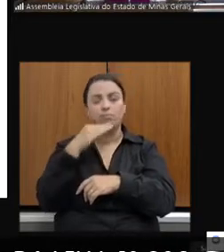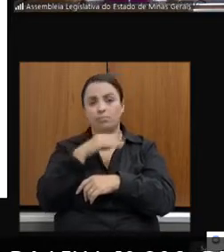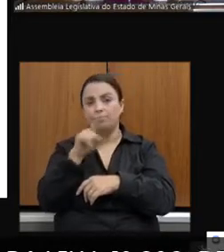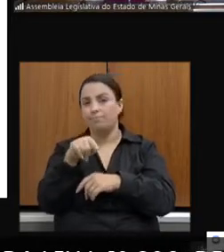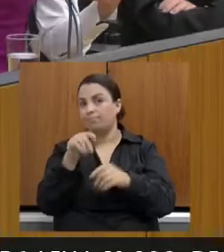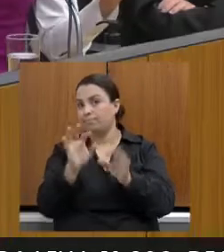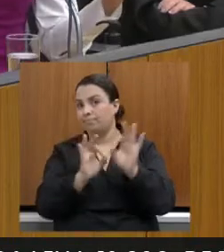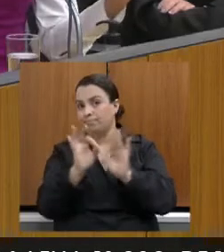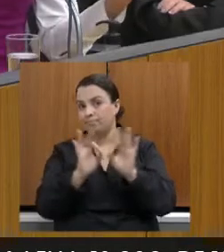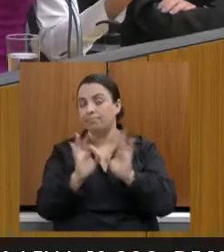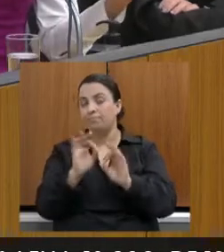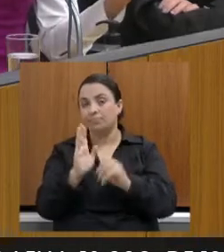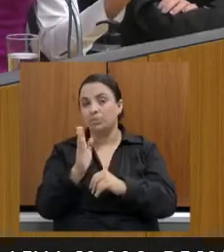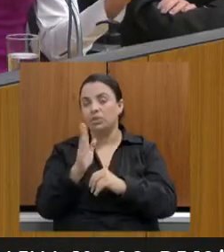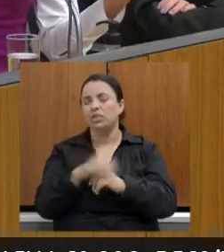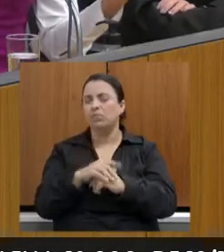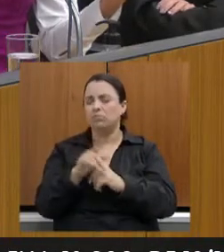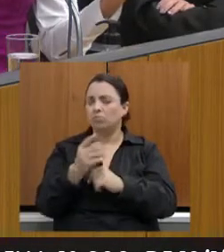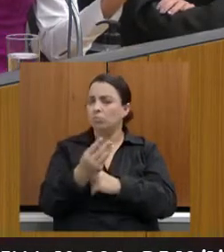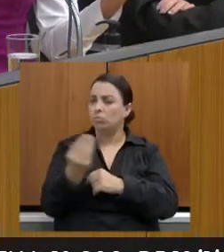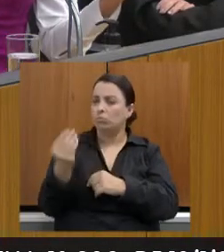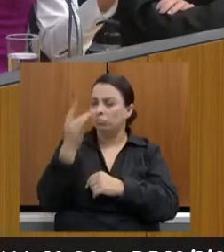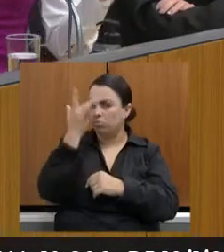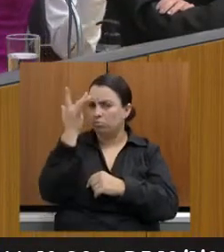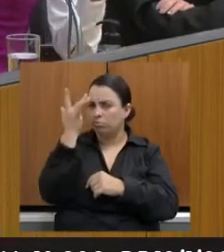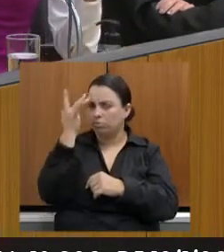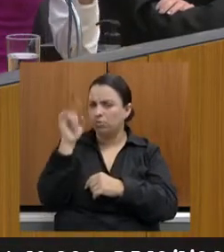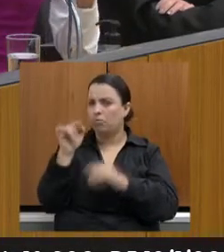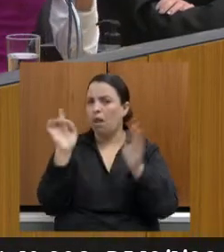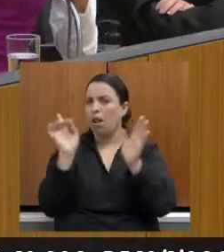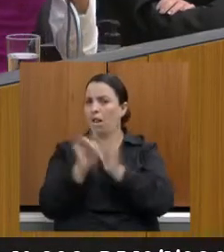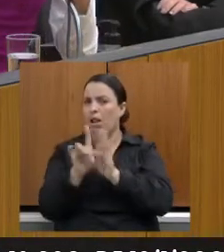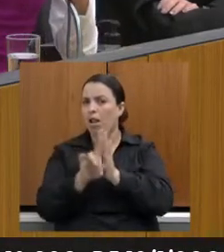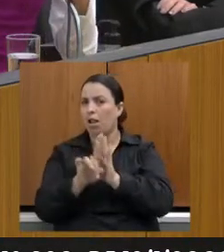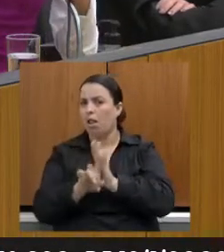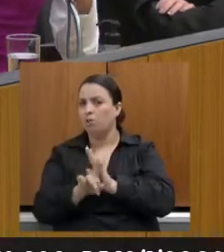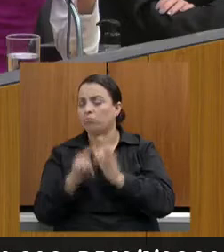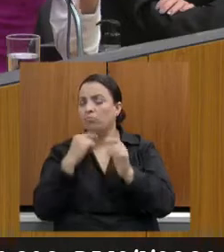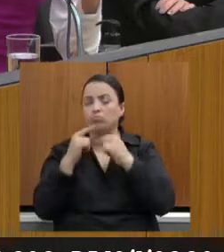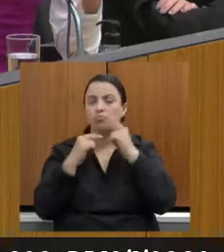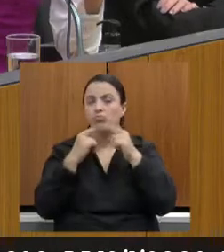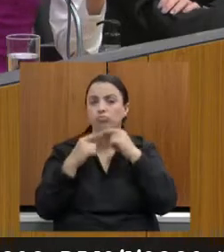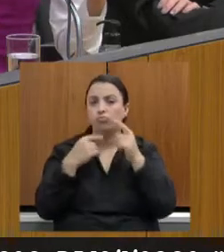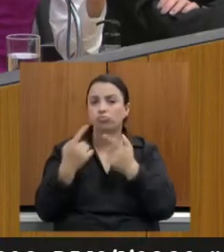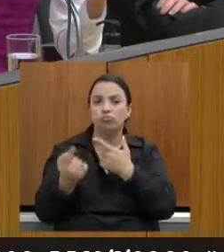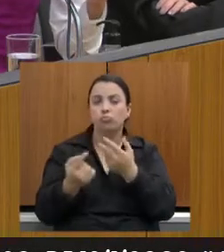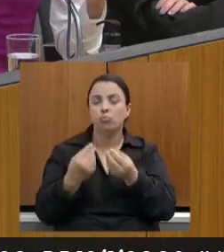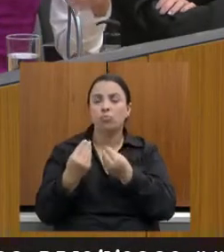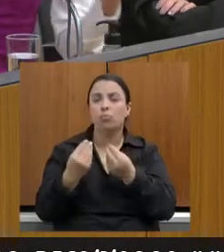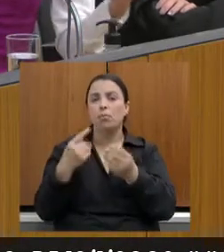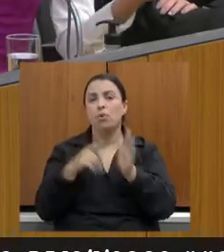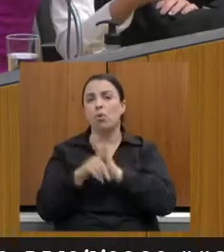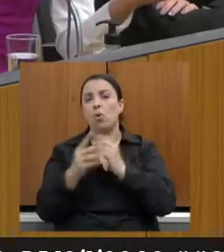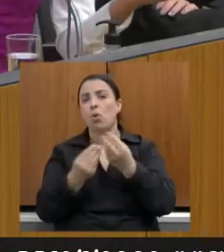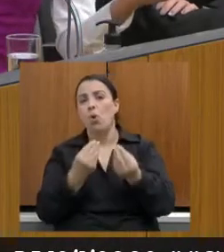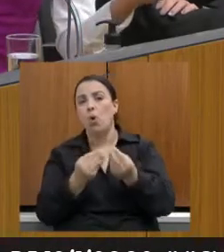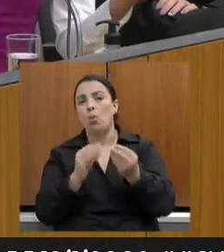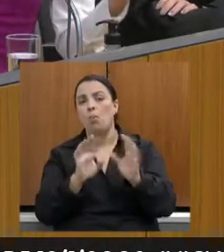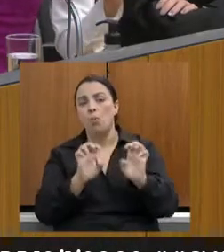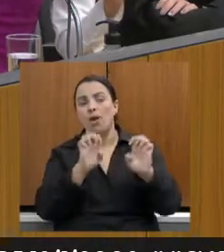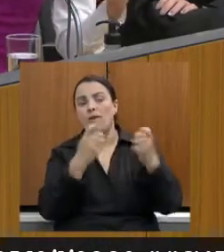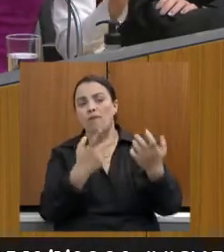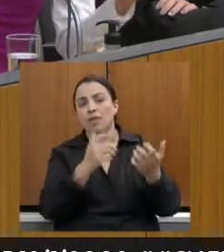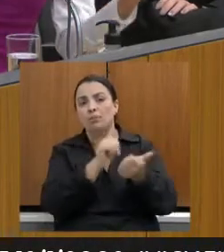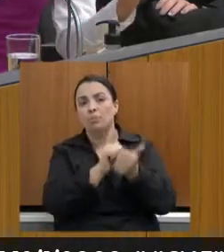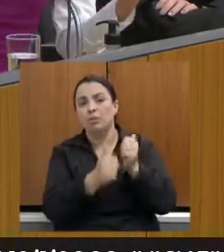que eles questionaram essa questão de ter, por exemplo, um evento específico de futebol amador